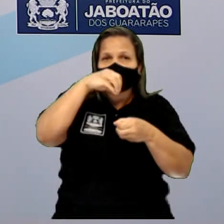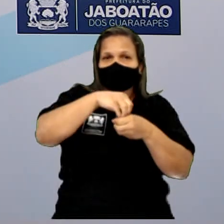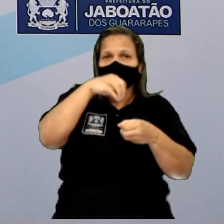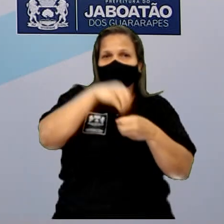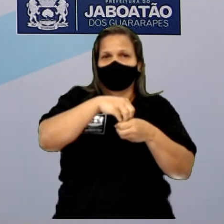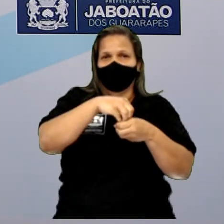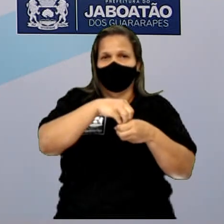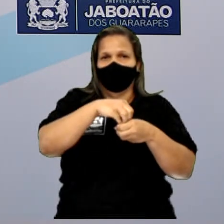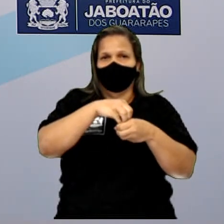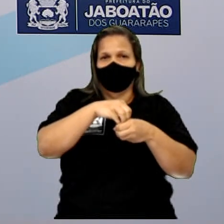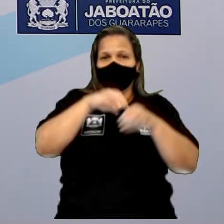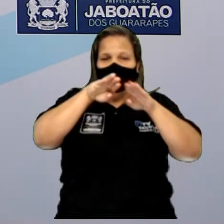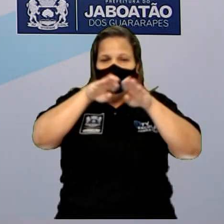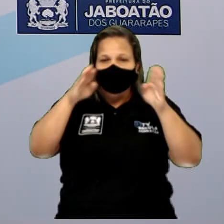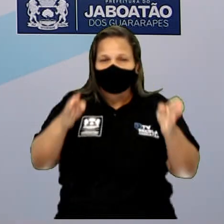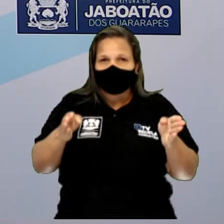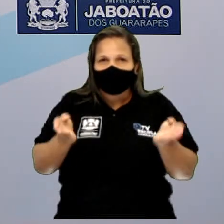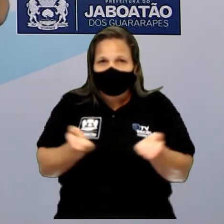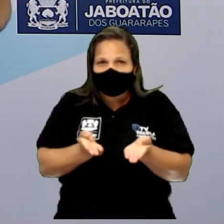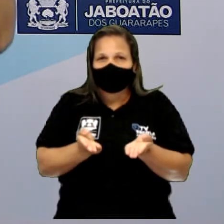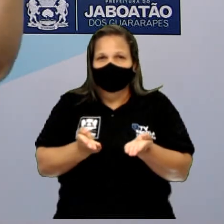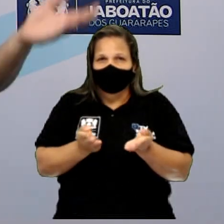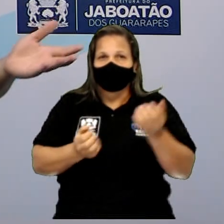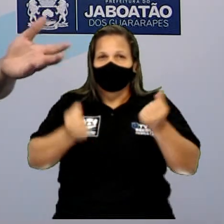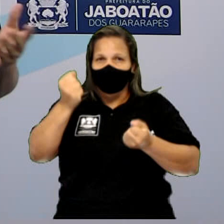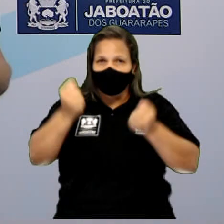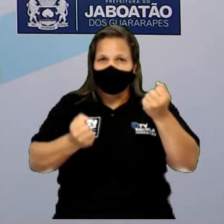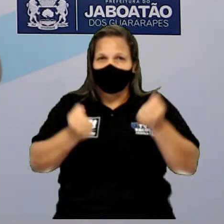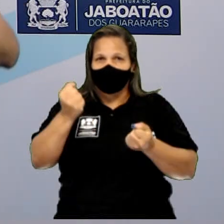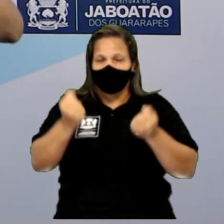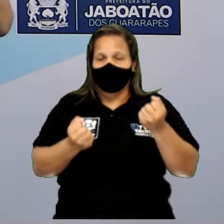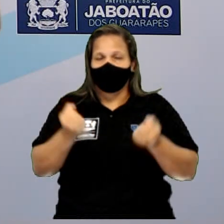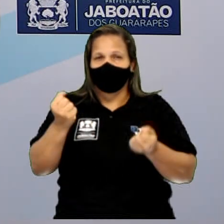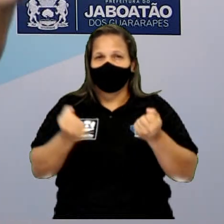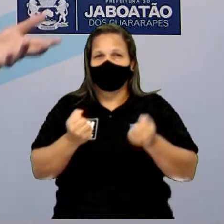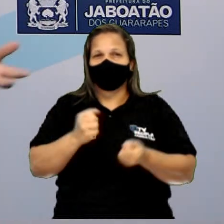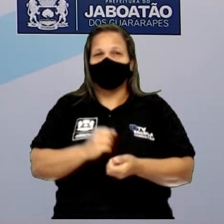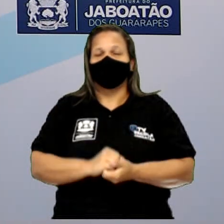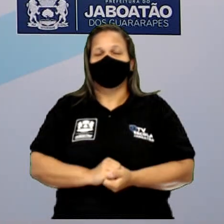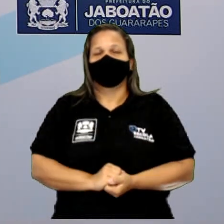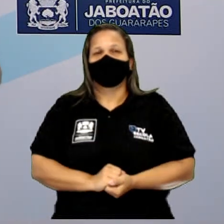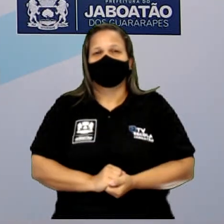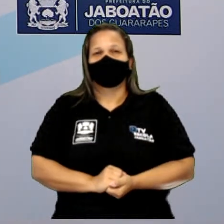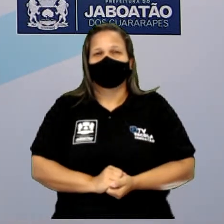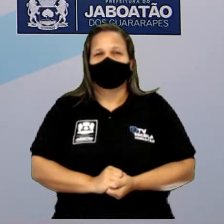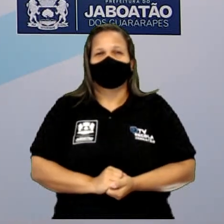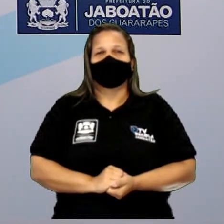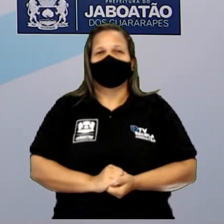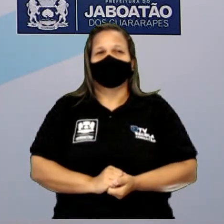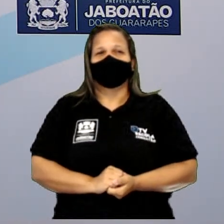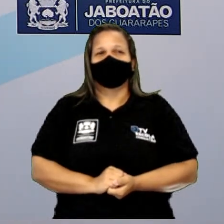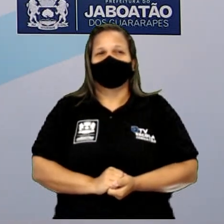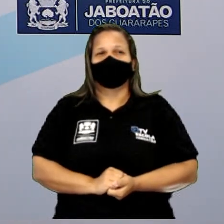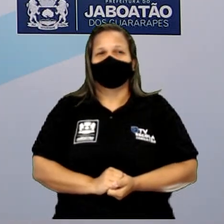Esse conceito surgiu aí em 1859, ou seja, século XIX, faz um tempinho.